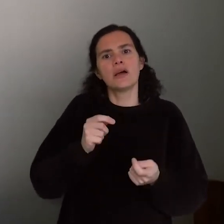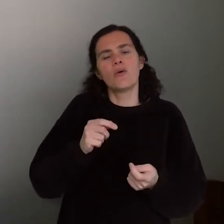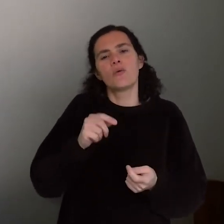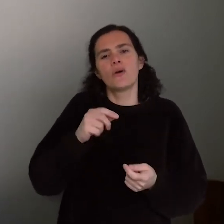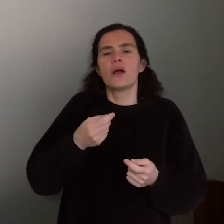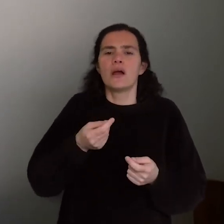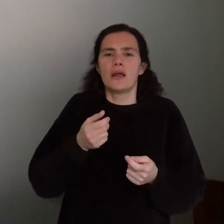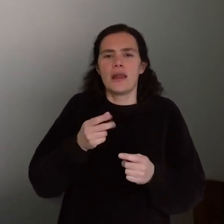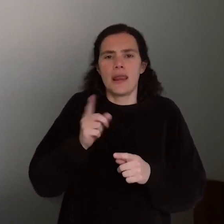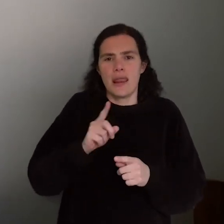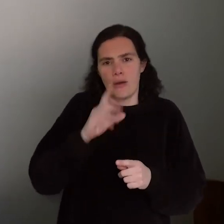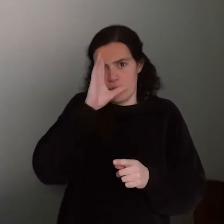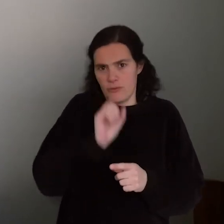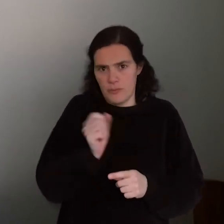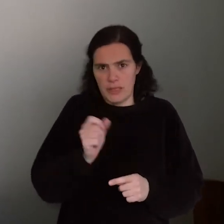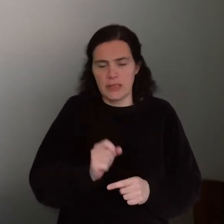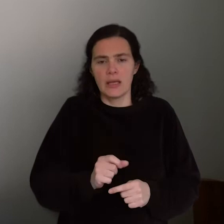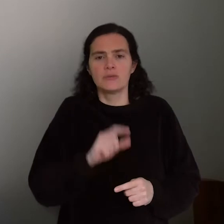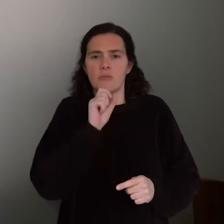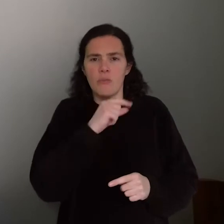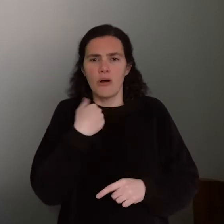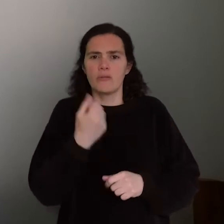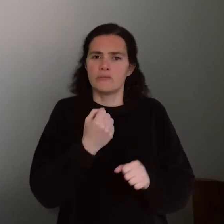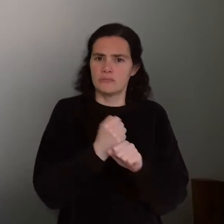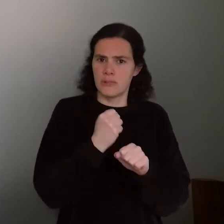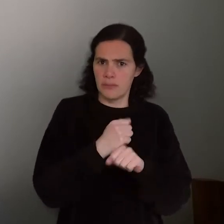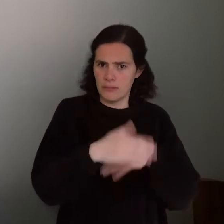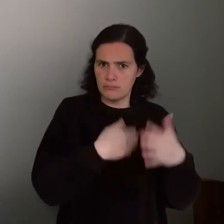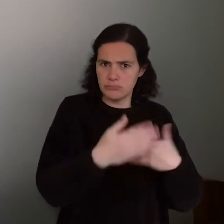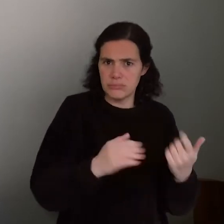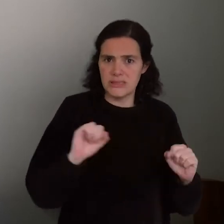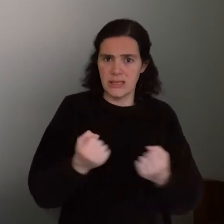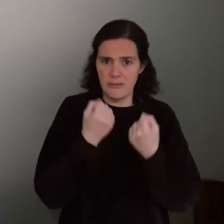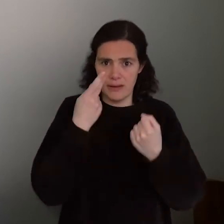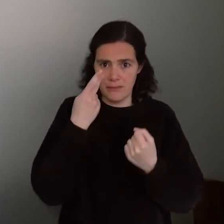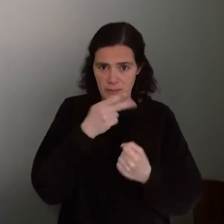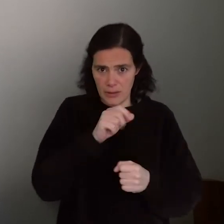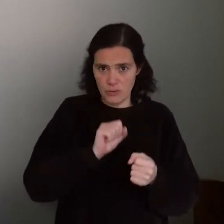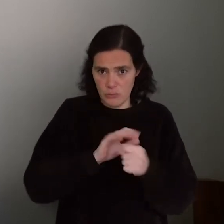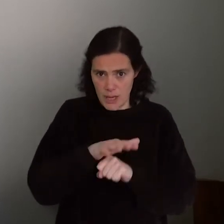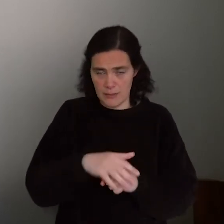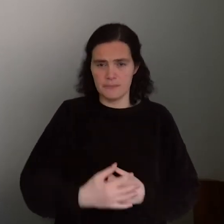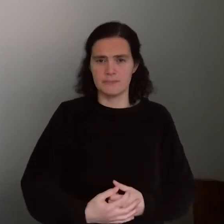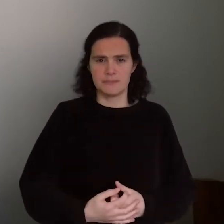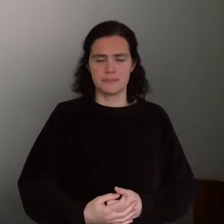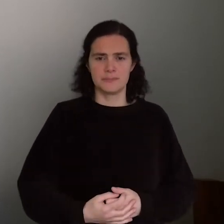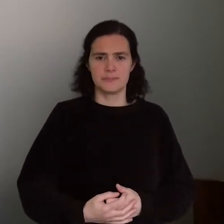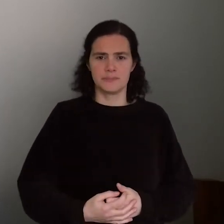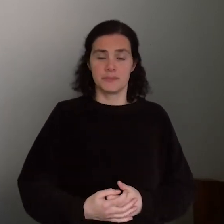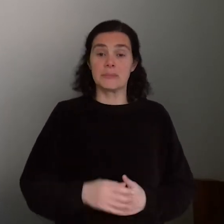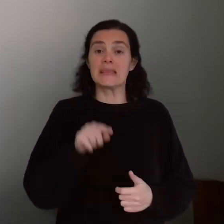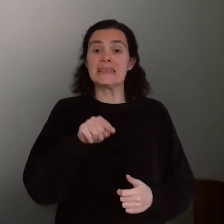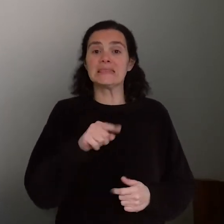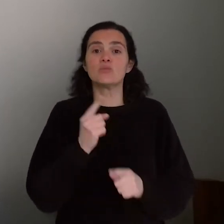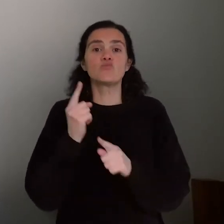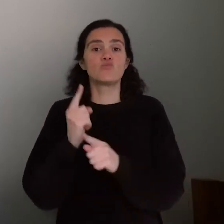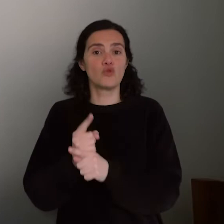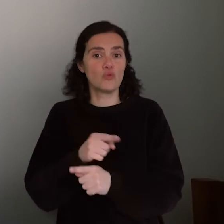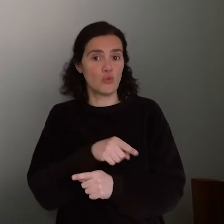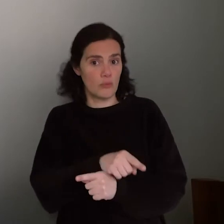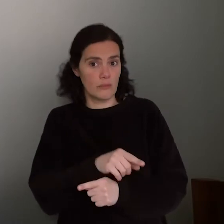portos seguros para que possam continuar o seu trabalho de salvar vidas no Mediterrâneo. Enquanto isso,